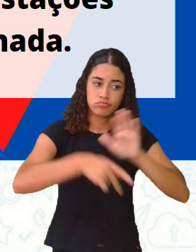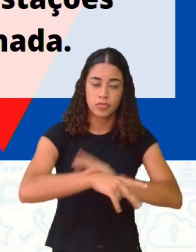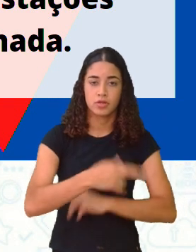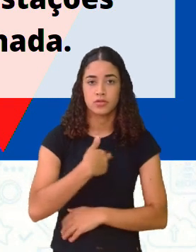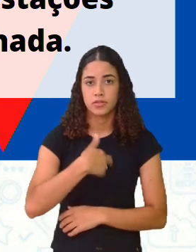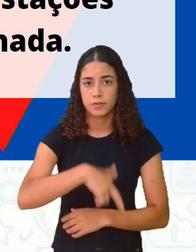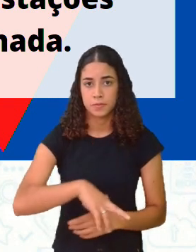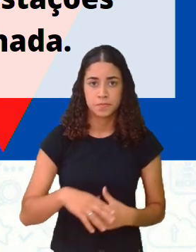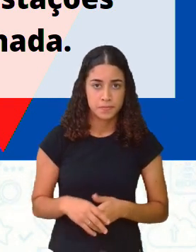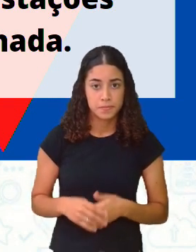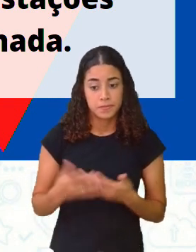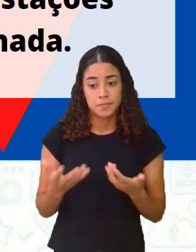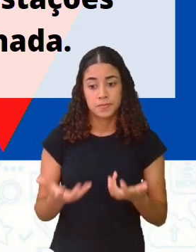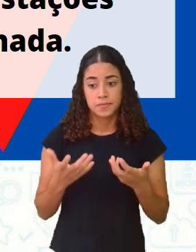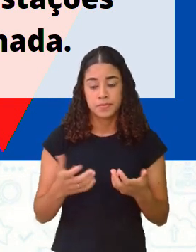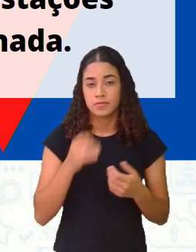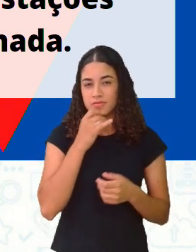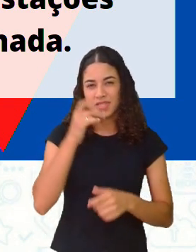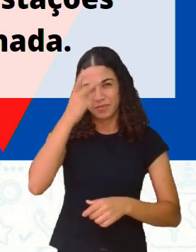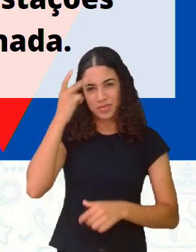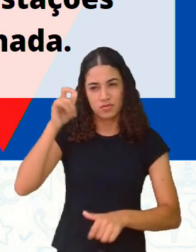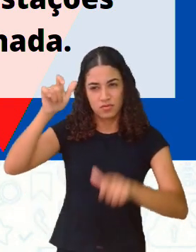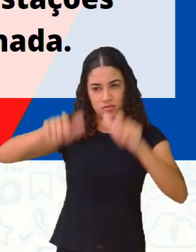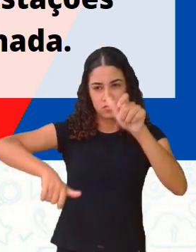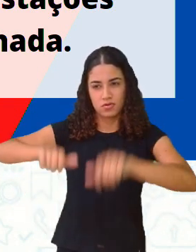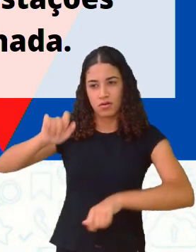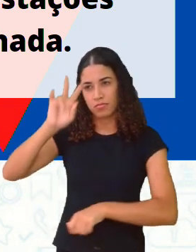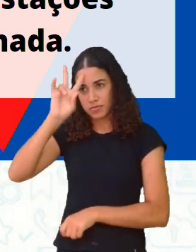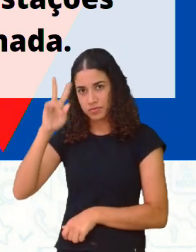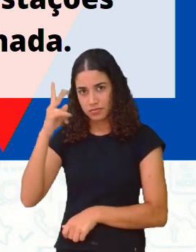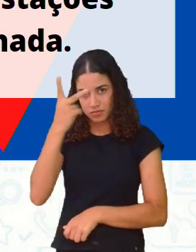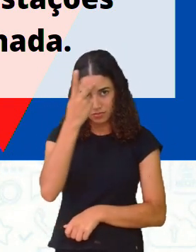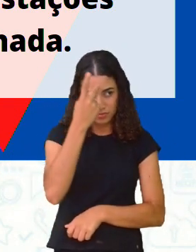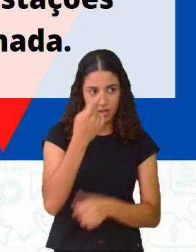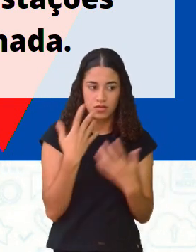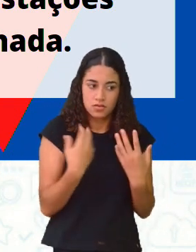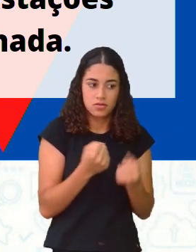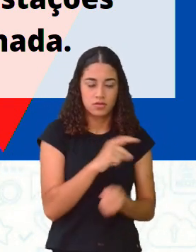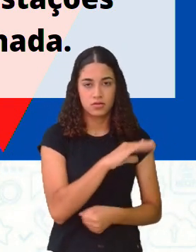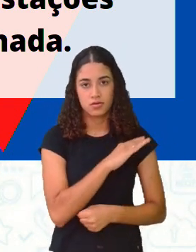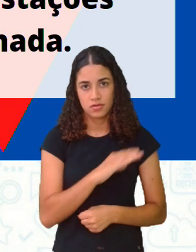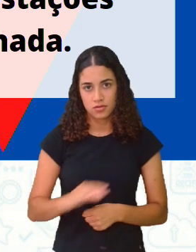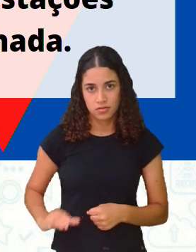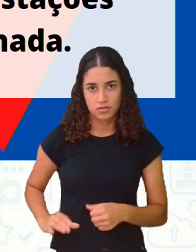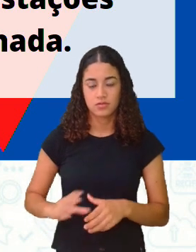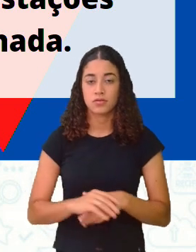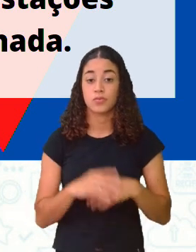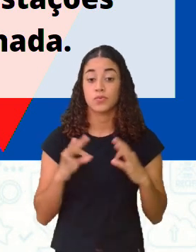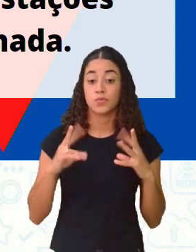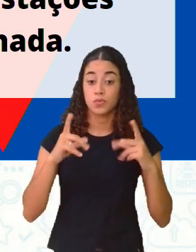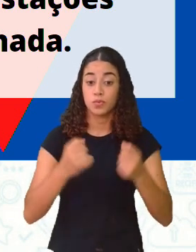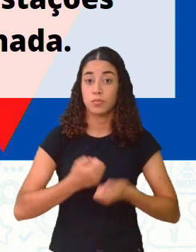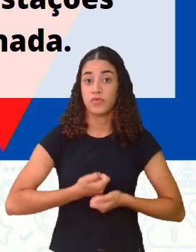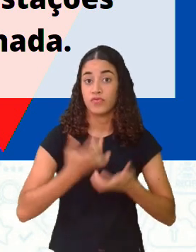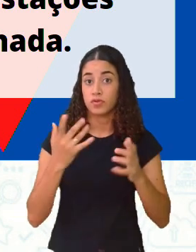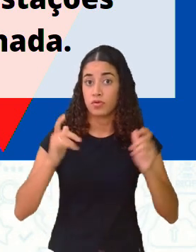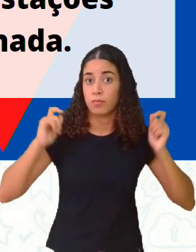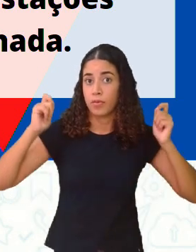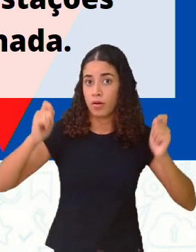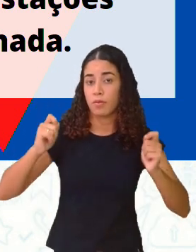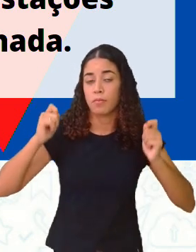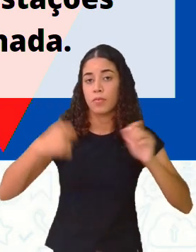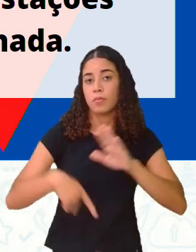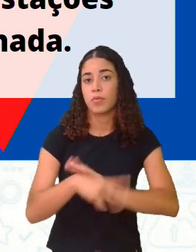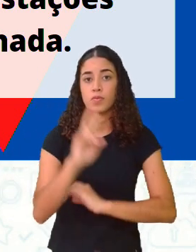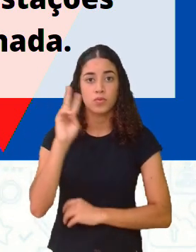Então, eles queriam converter essas pessoas ao cristianismo. E todas essas manifestações culturais,